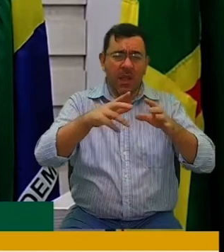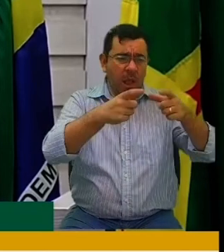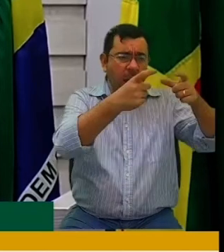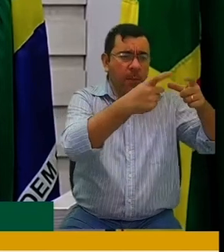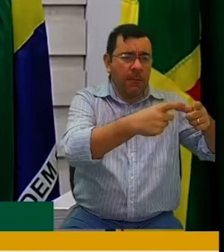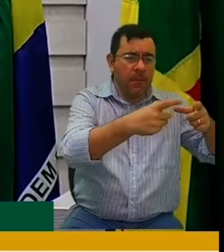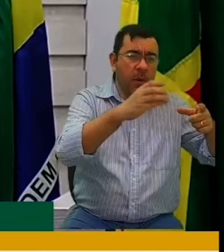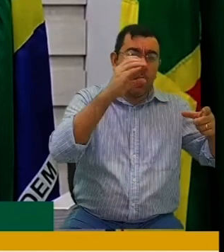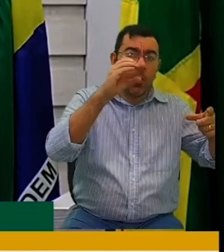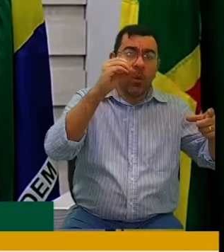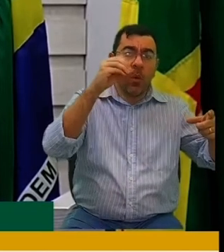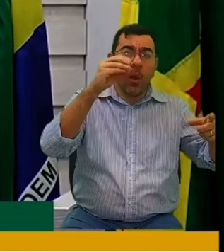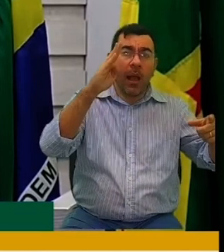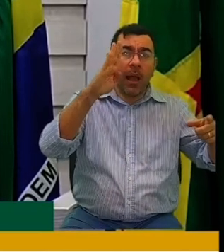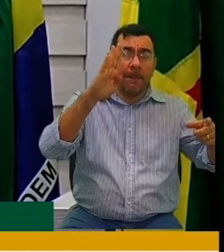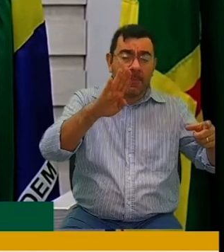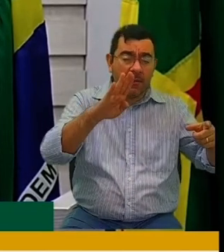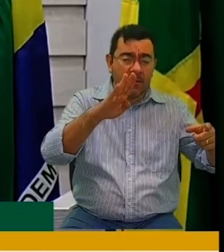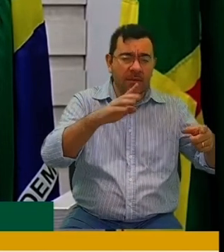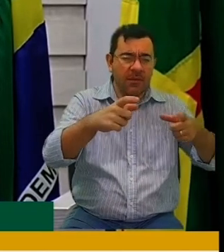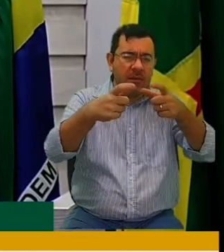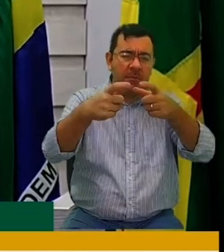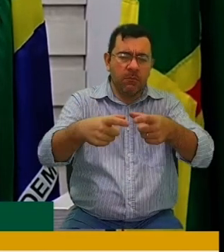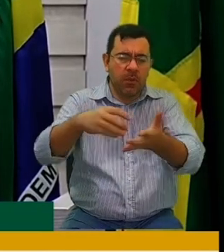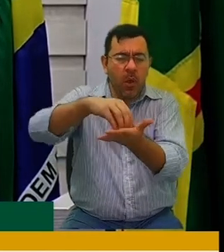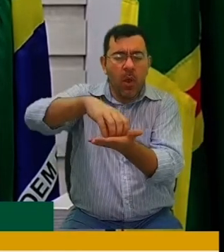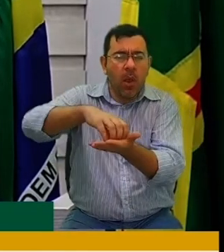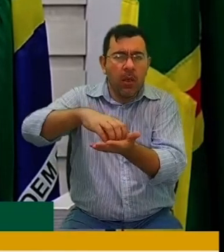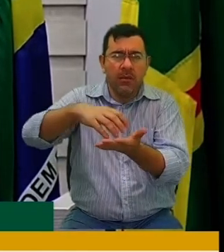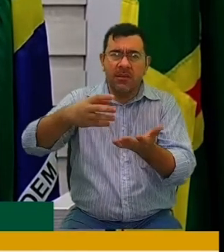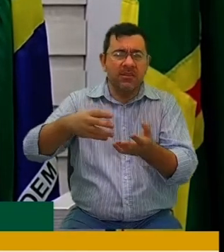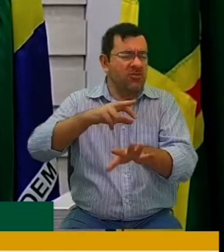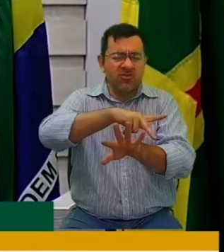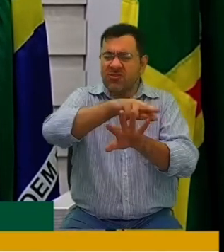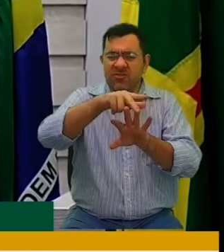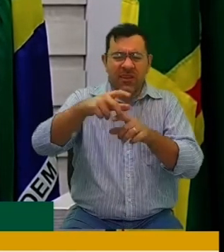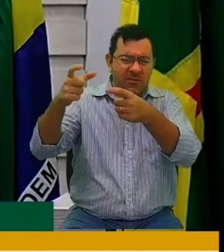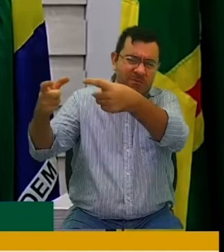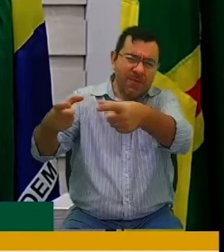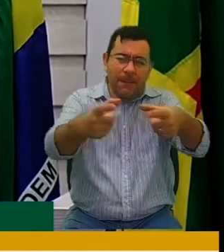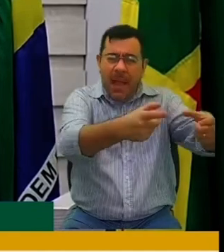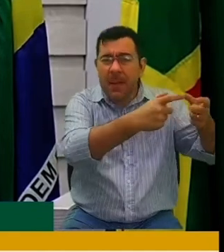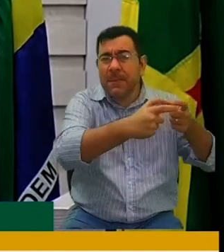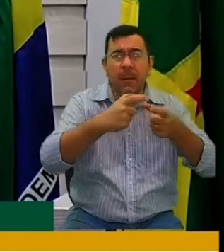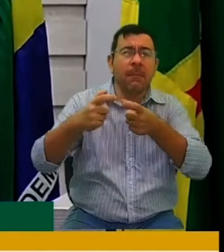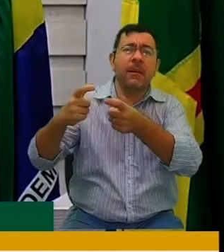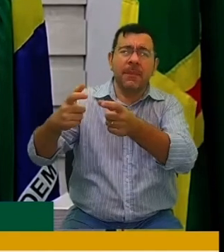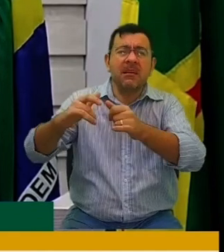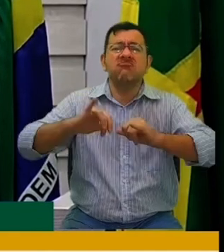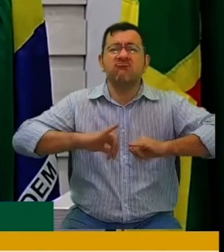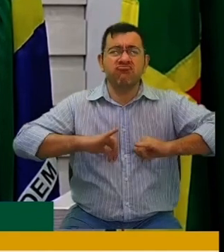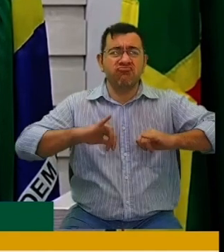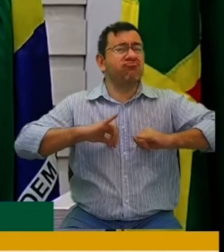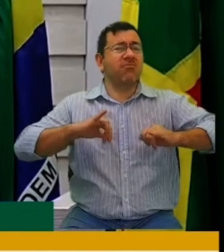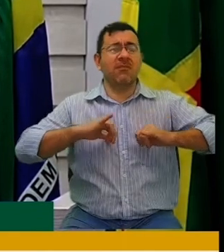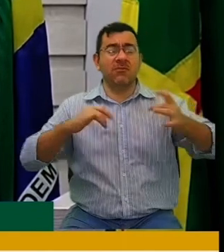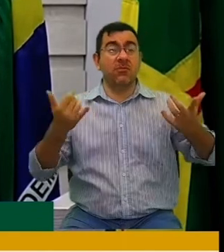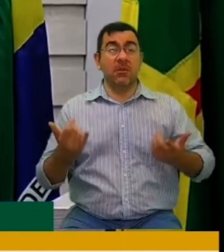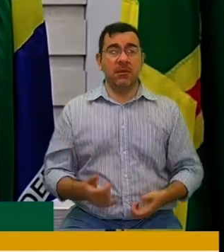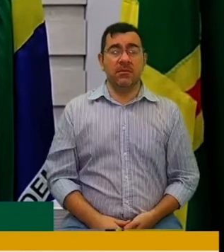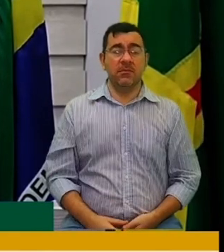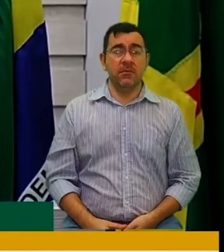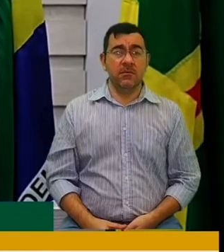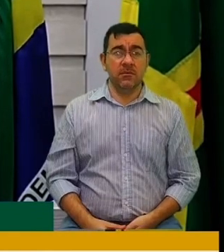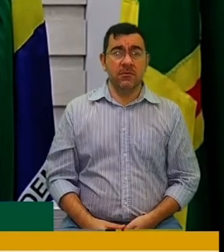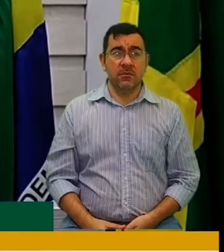Dirce, Centro de Carapicuíba, Anistela, enfim, muitos bairros aí estão sofrendo e vamos chegar agora a final de ano e isso